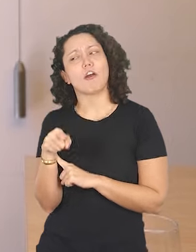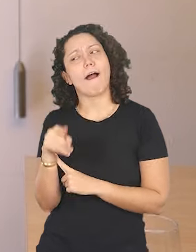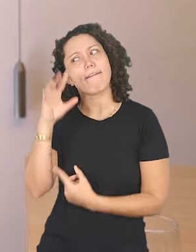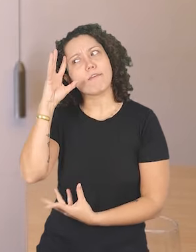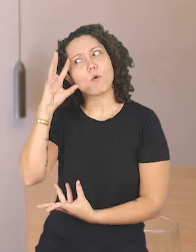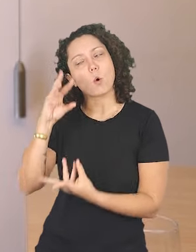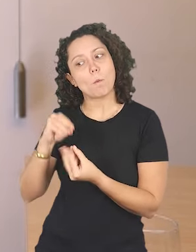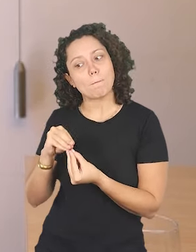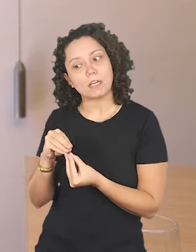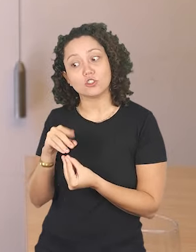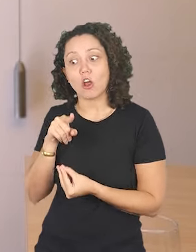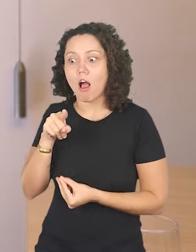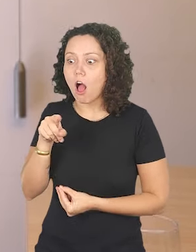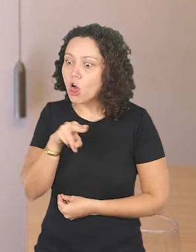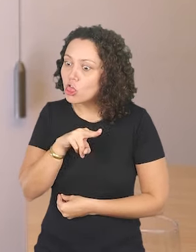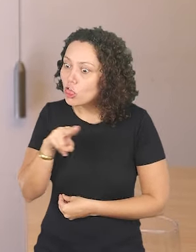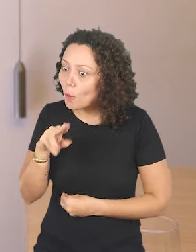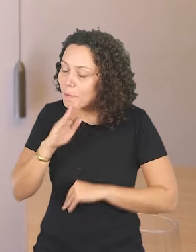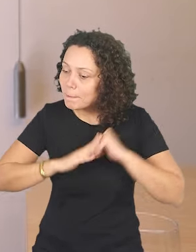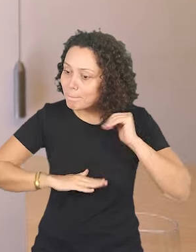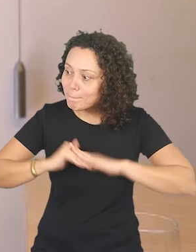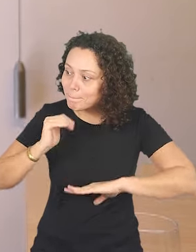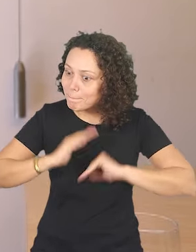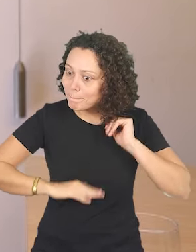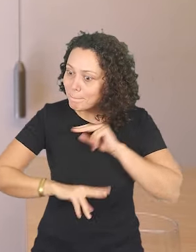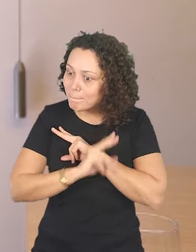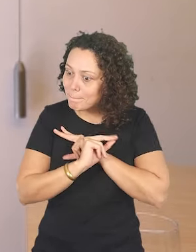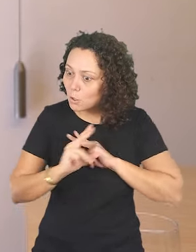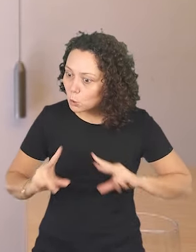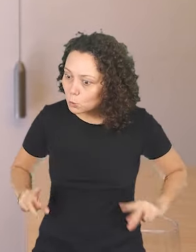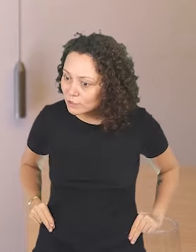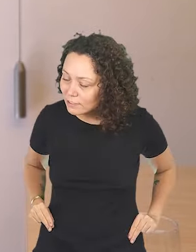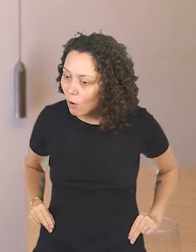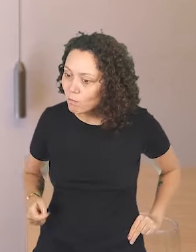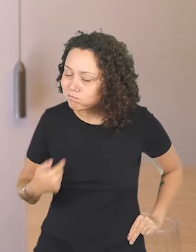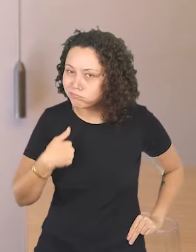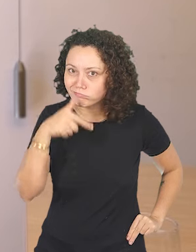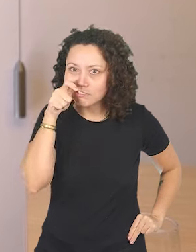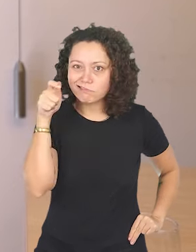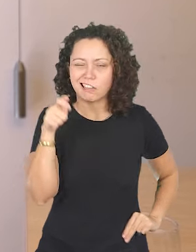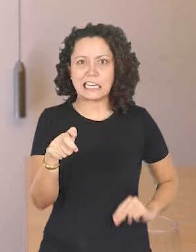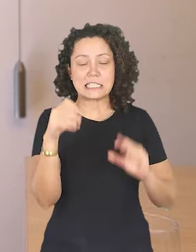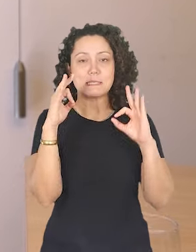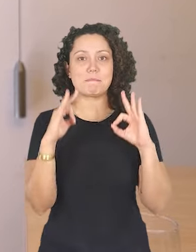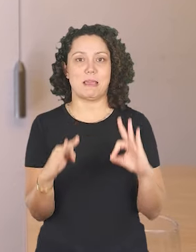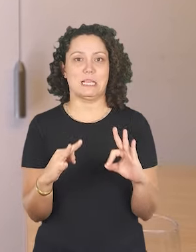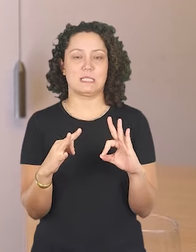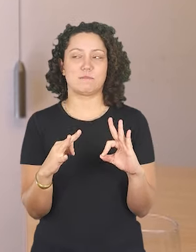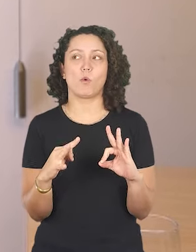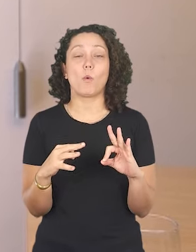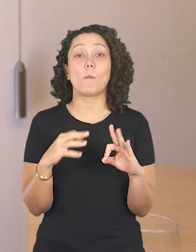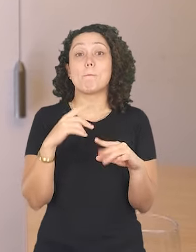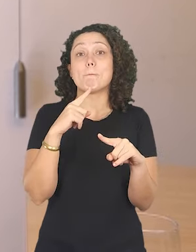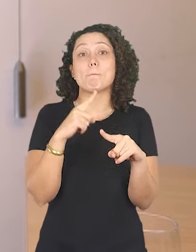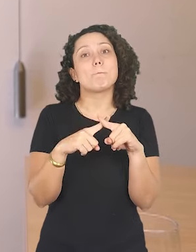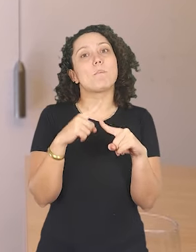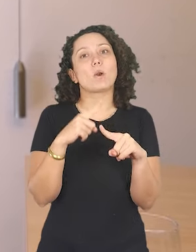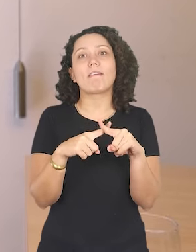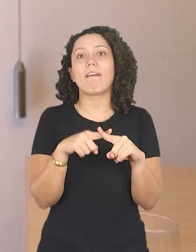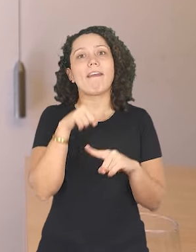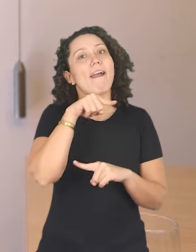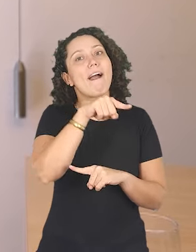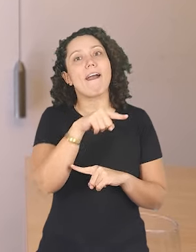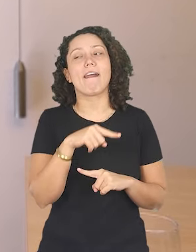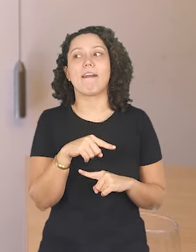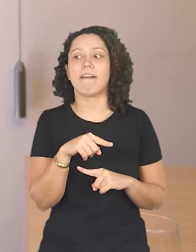e foi na galeria que eu entendi que esse negócio tinha esse nome chamado produção, que era de fato o que me interessava, porque era esse